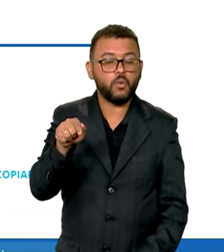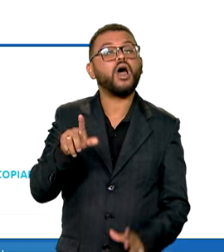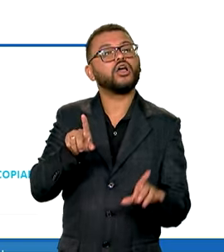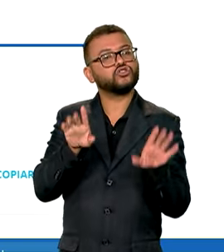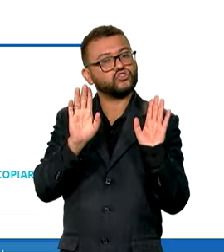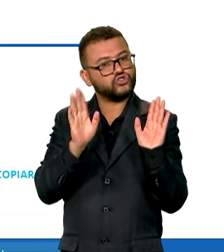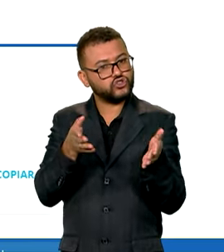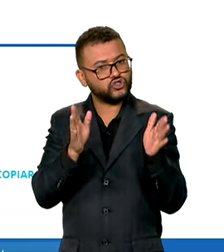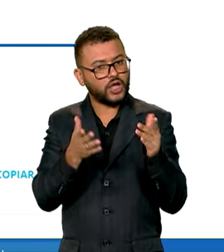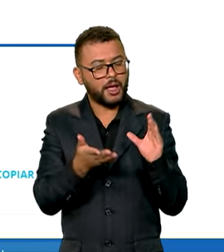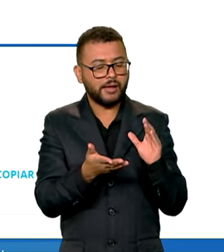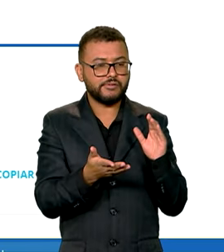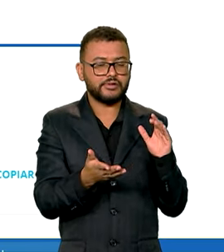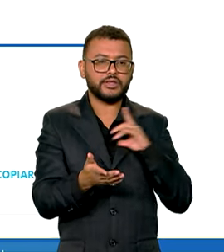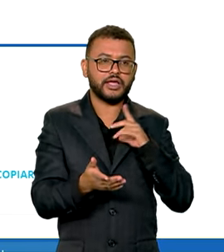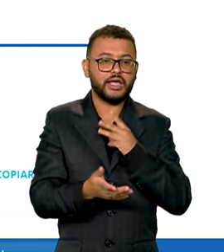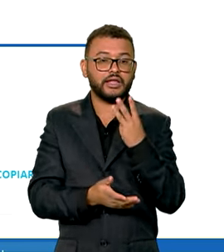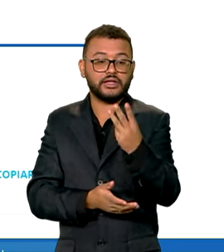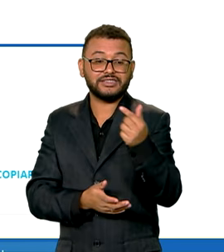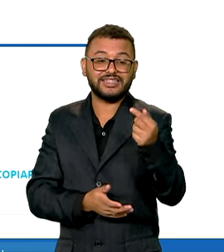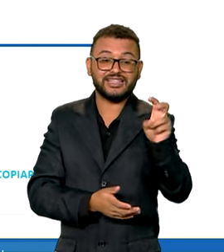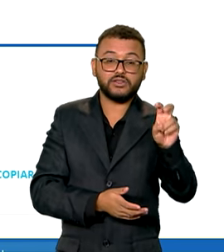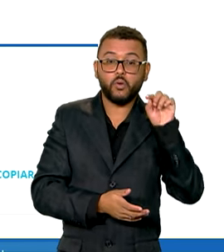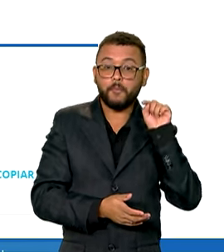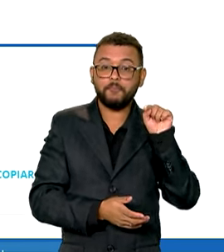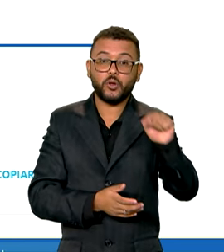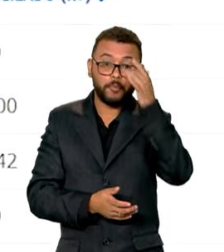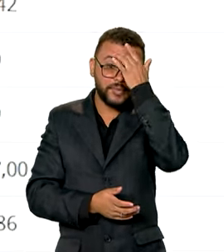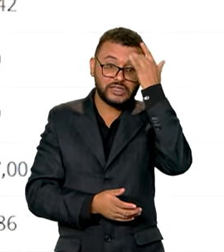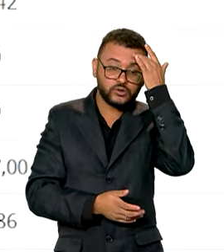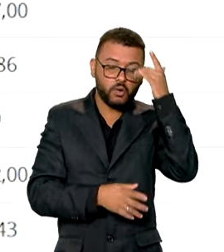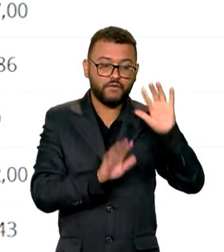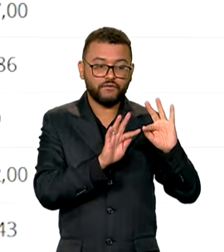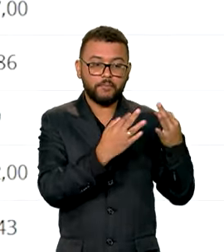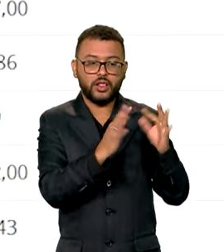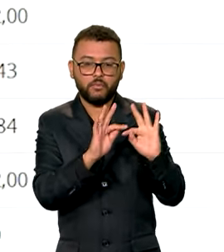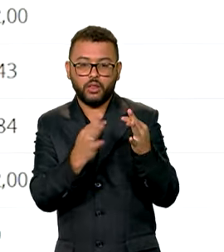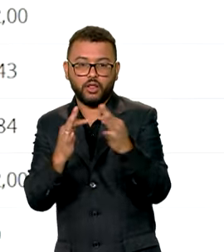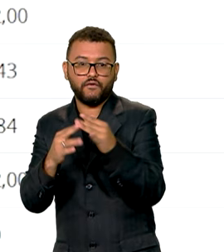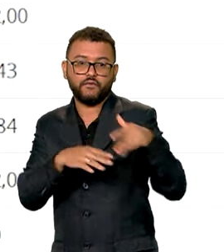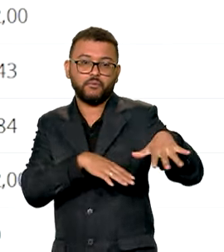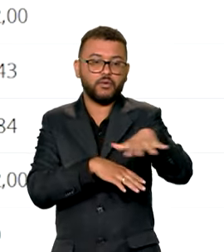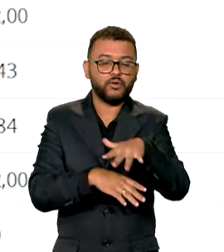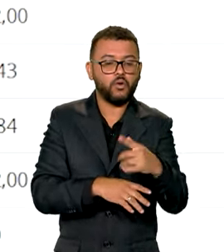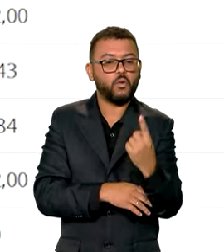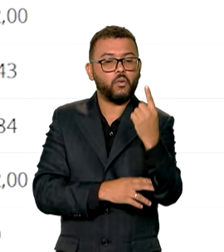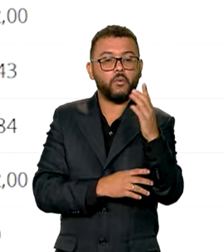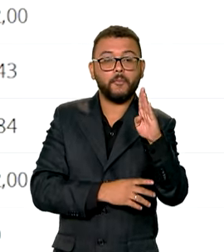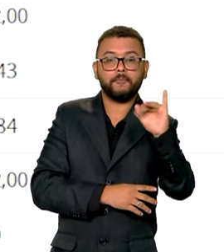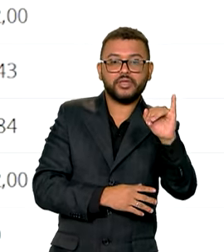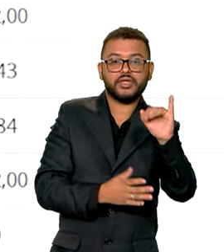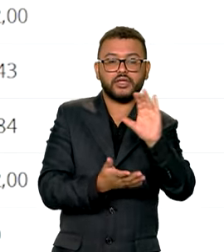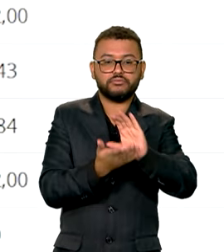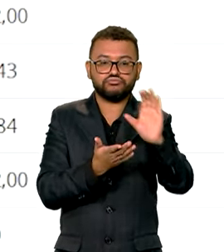atender 375 mil famílias gaúchas, com um total de R 1,9 bilhão.